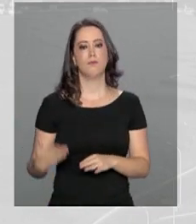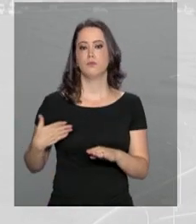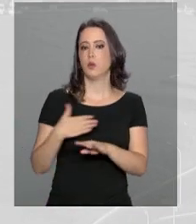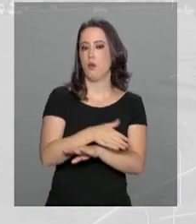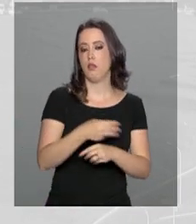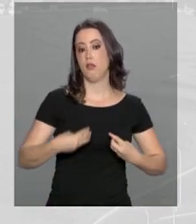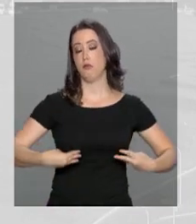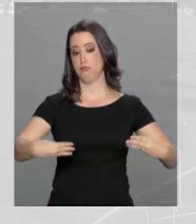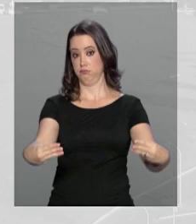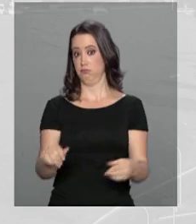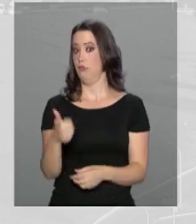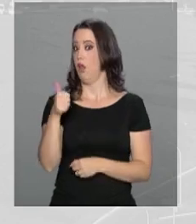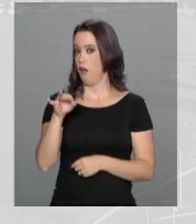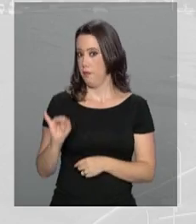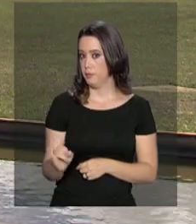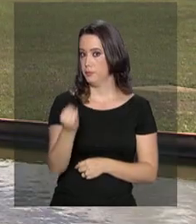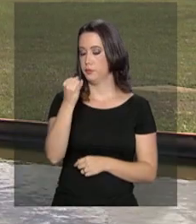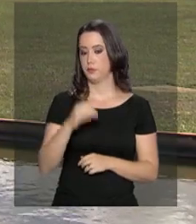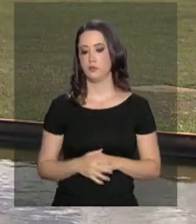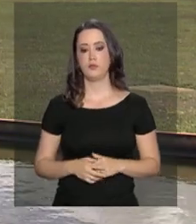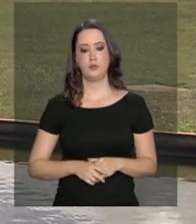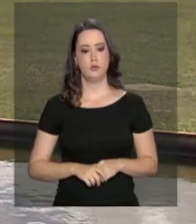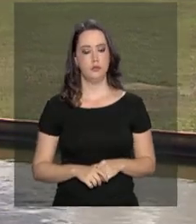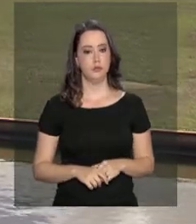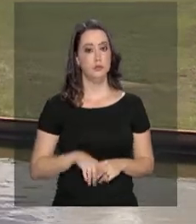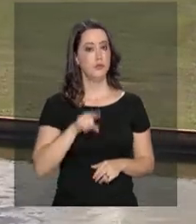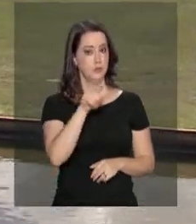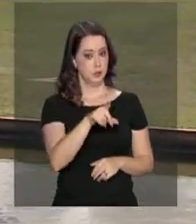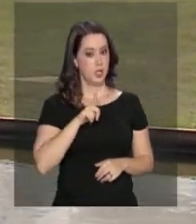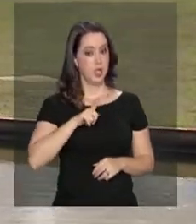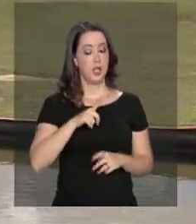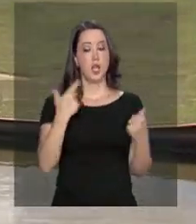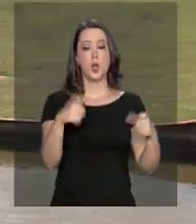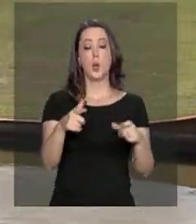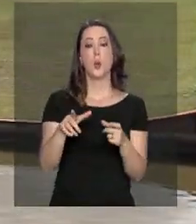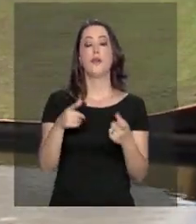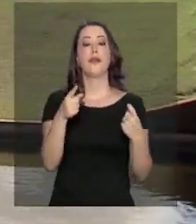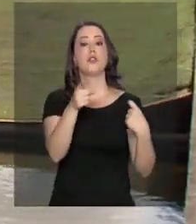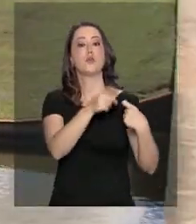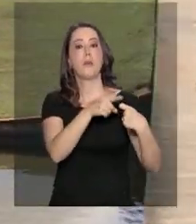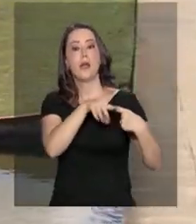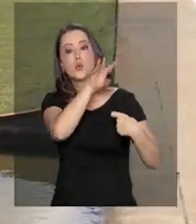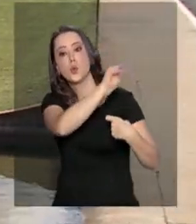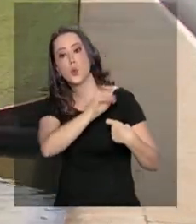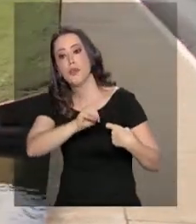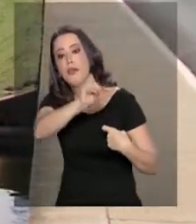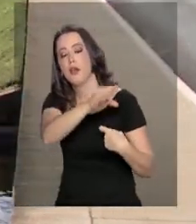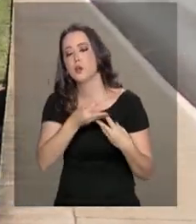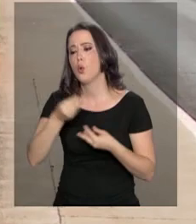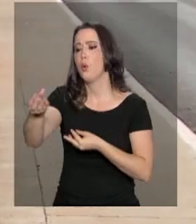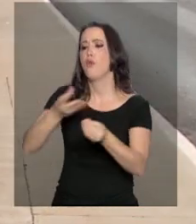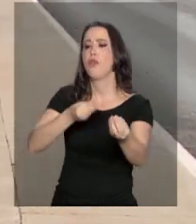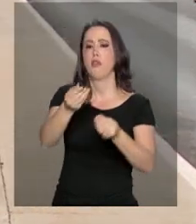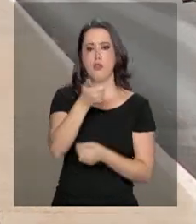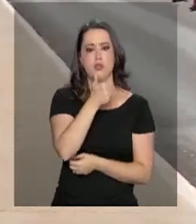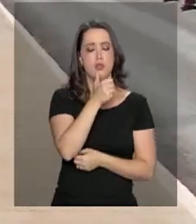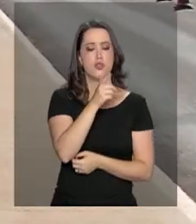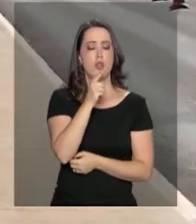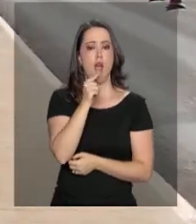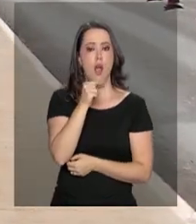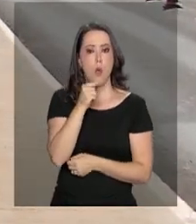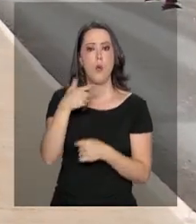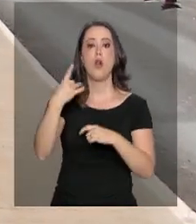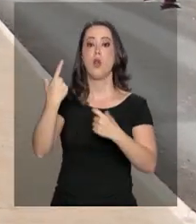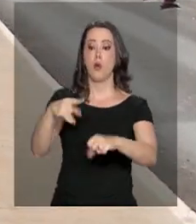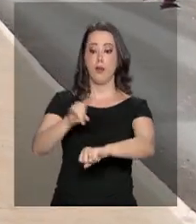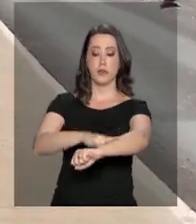na esplanada no dia 1º de janeiro. A esplanada contará com postos médicos, pontos de distribuição de água, banheiro